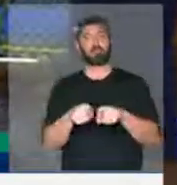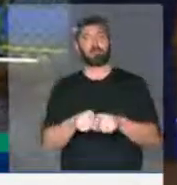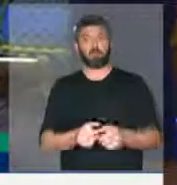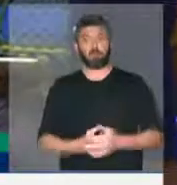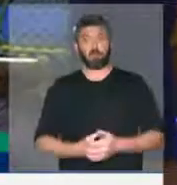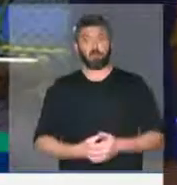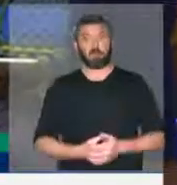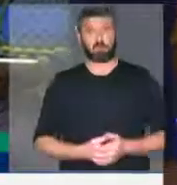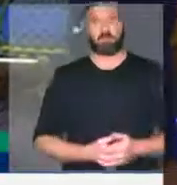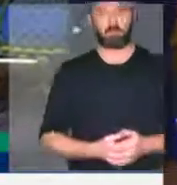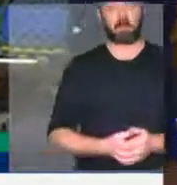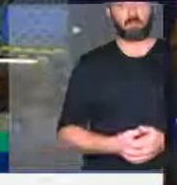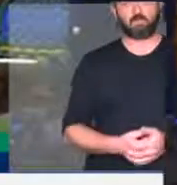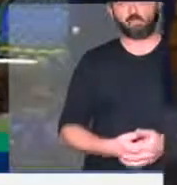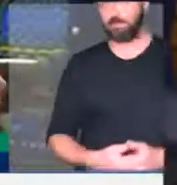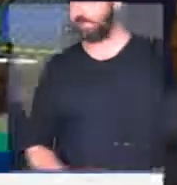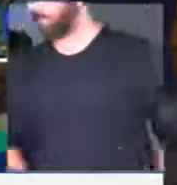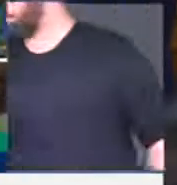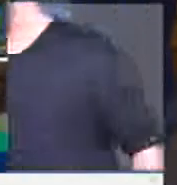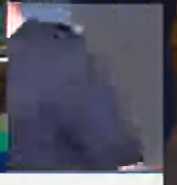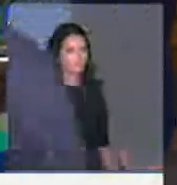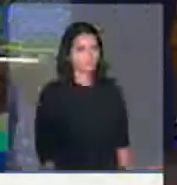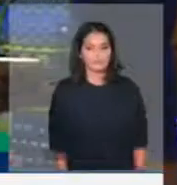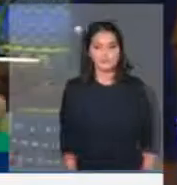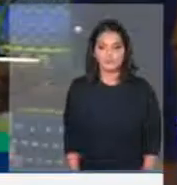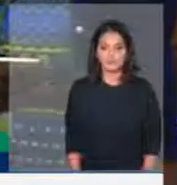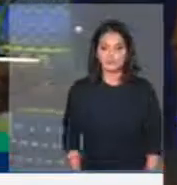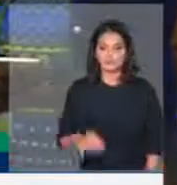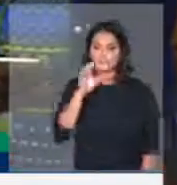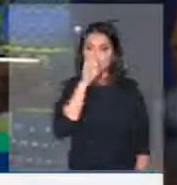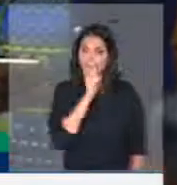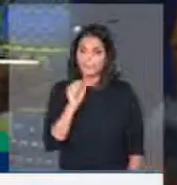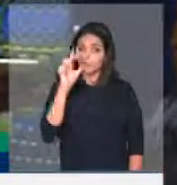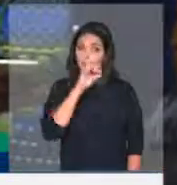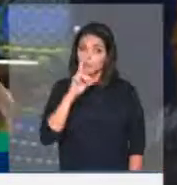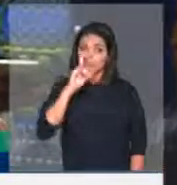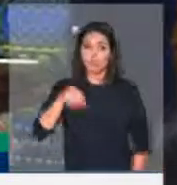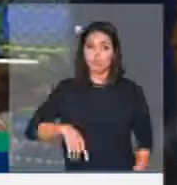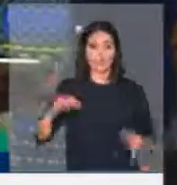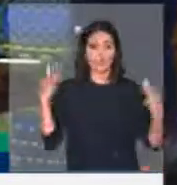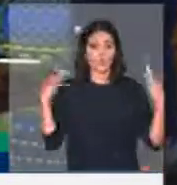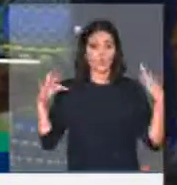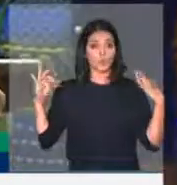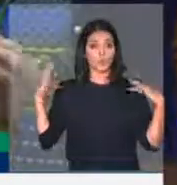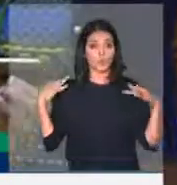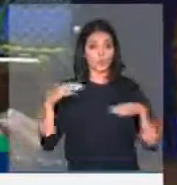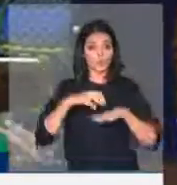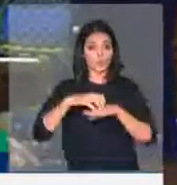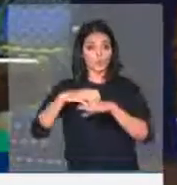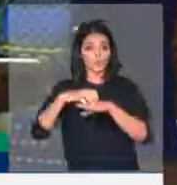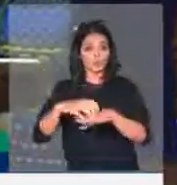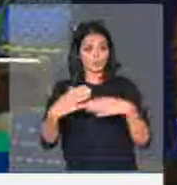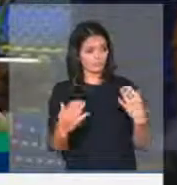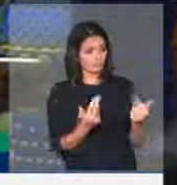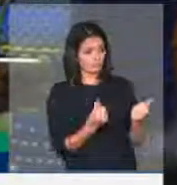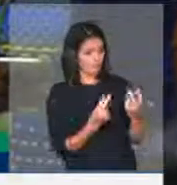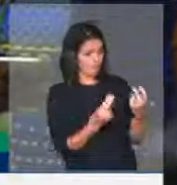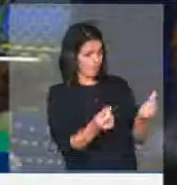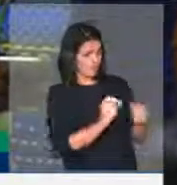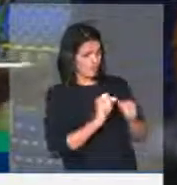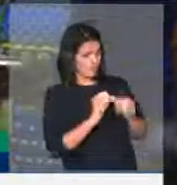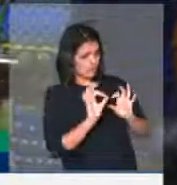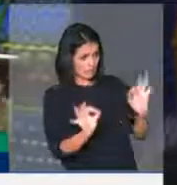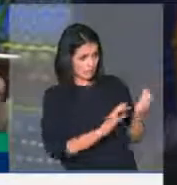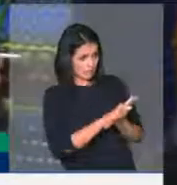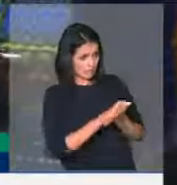deputado Gomit se locomover e no final de semana vivem do turismo. Então, não é possível que nada seja feito, que os deputados